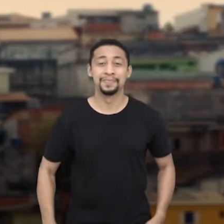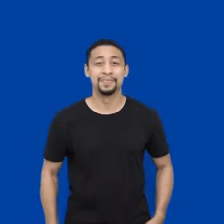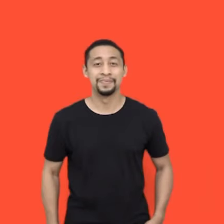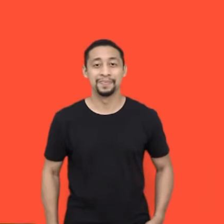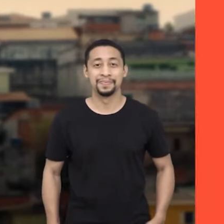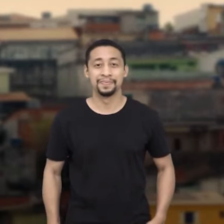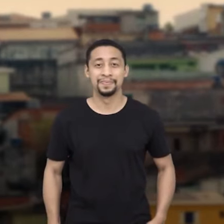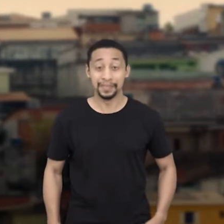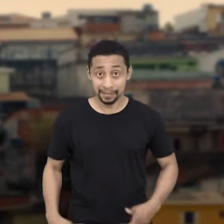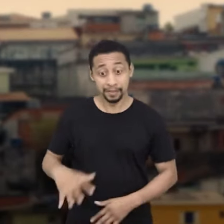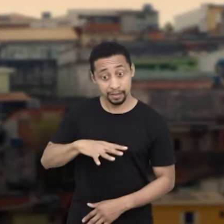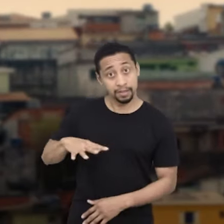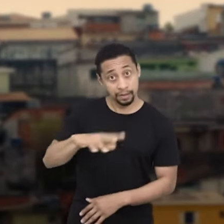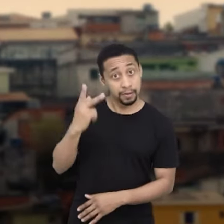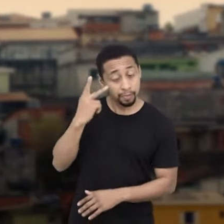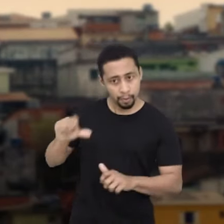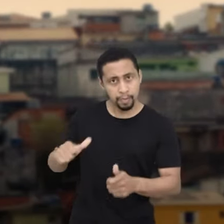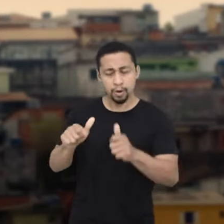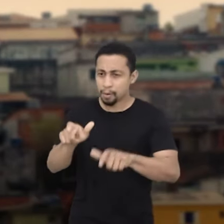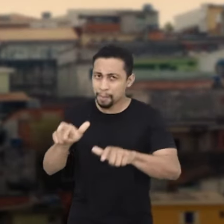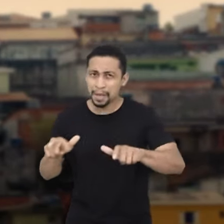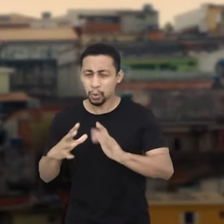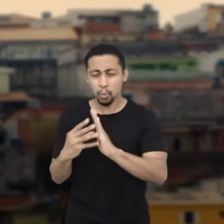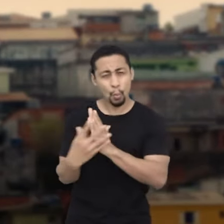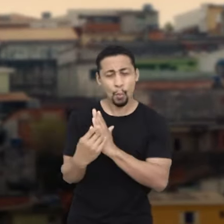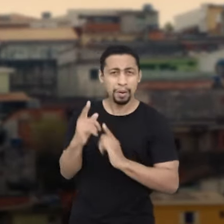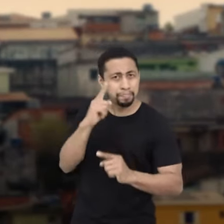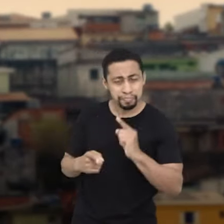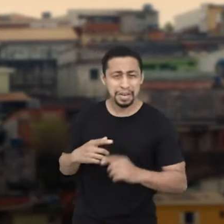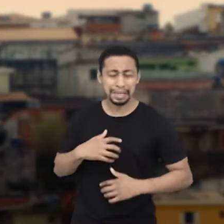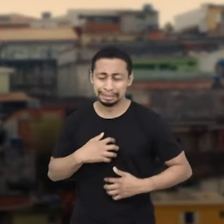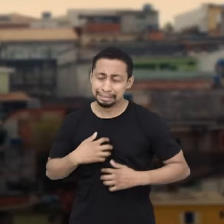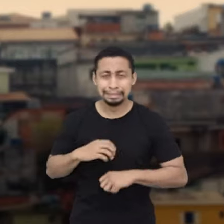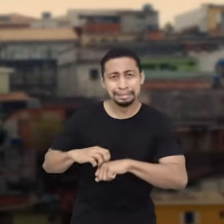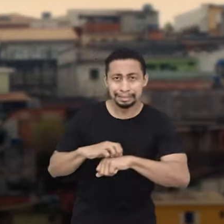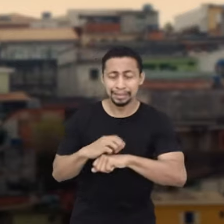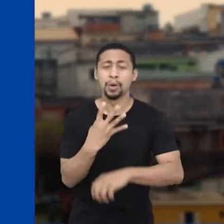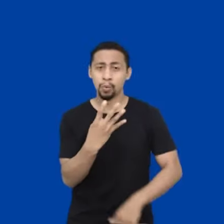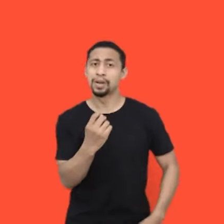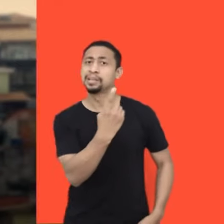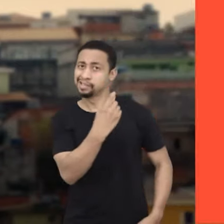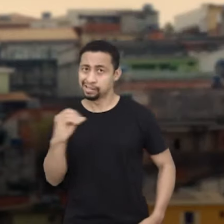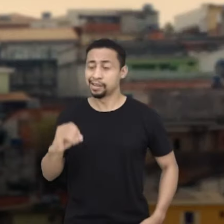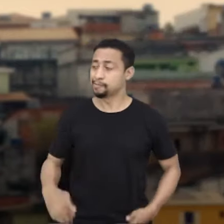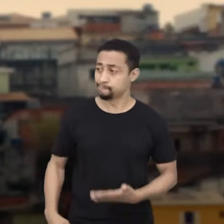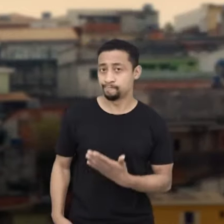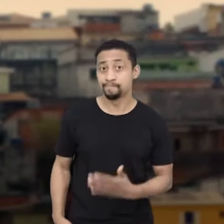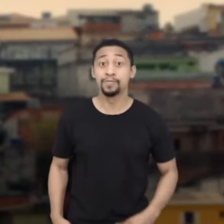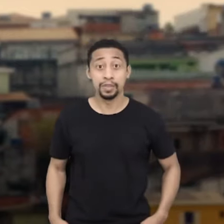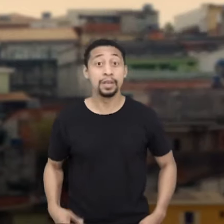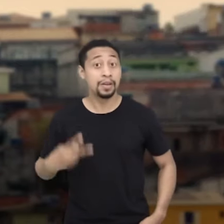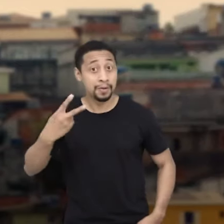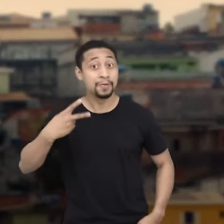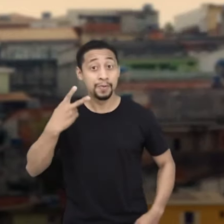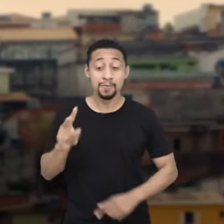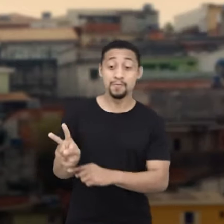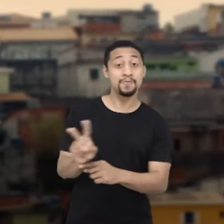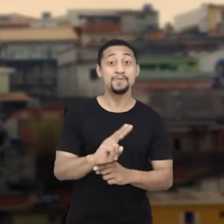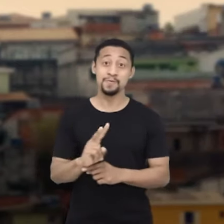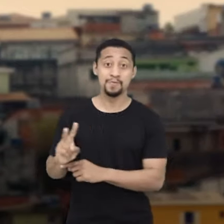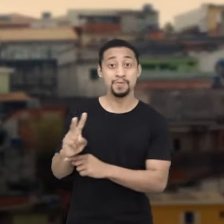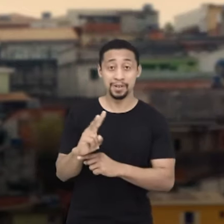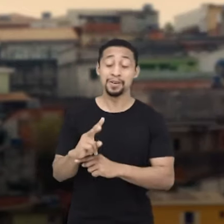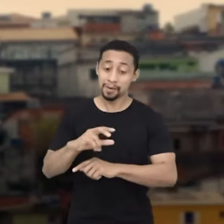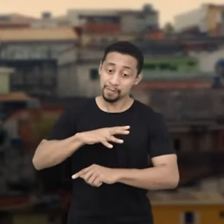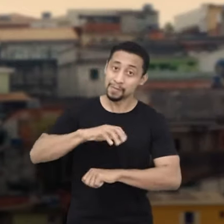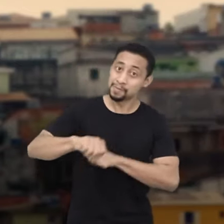180. São Paulo será melhor para celíacos e alérgicos. Vote Eduardo Vidal, 40, 100. Meu nome é Antônio Alves, vigilante,